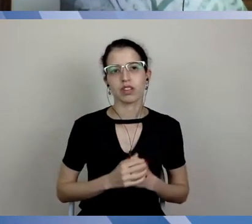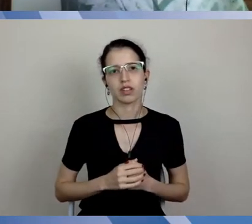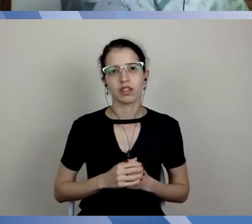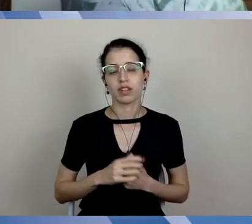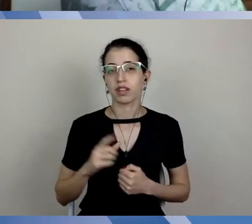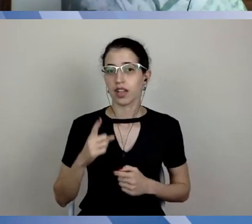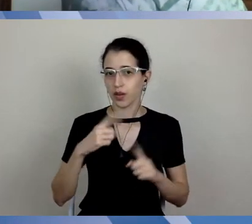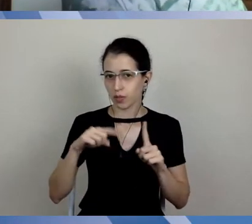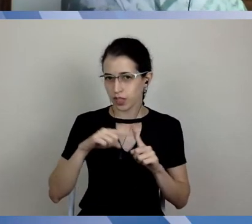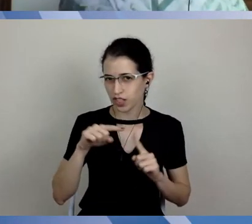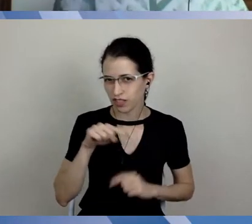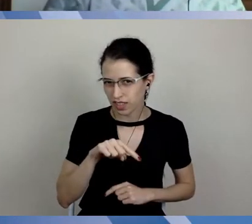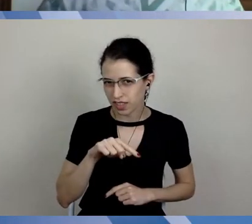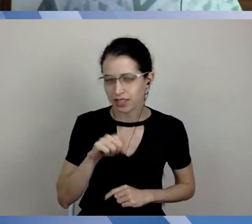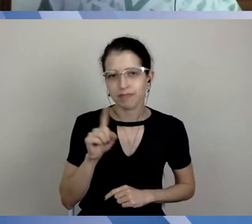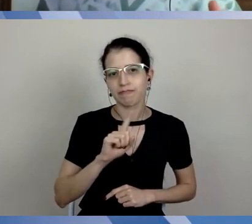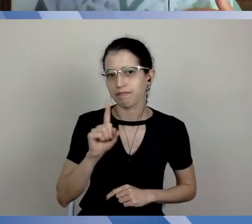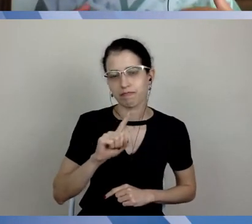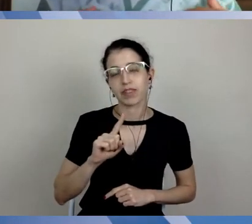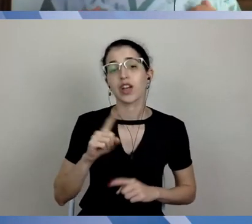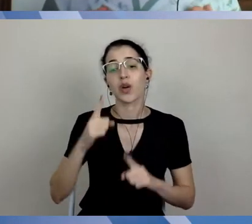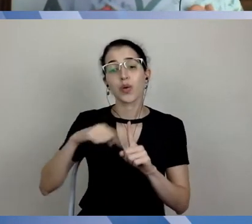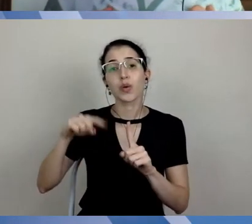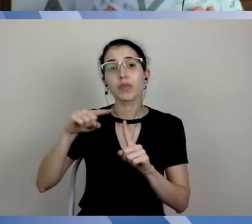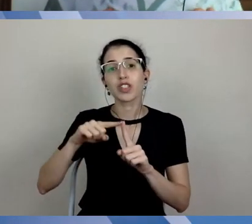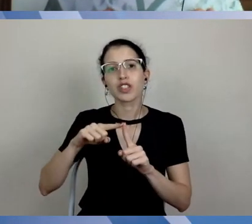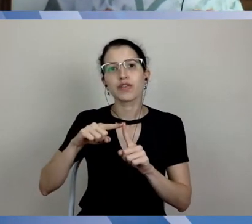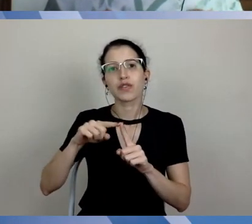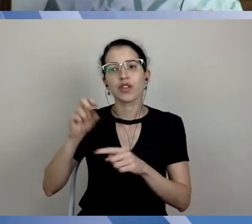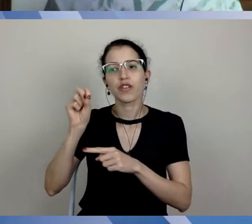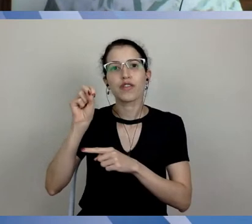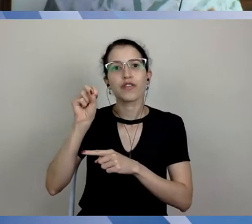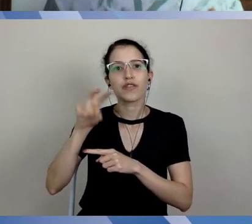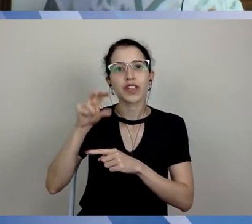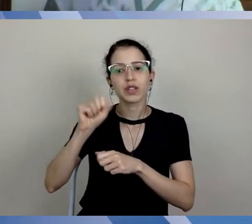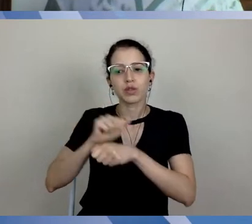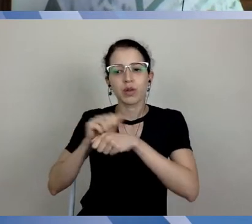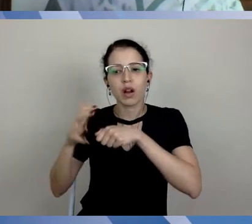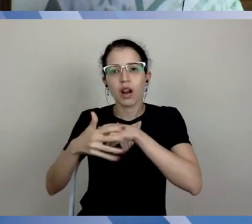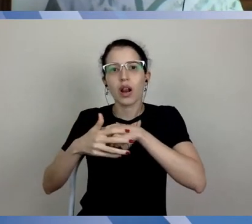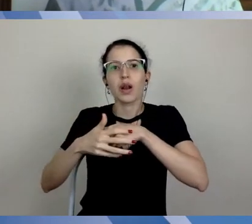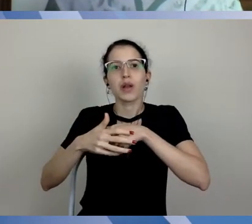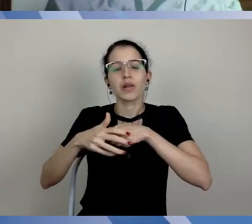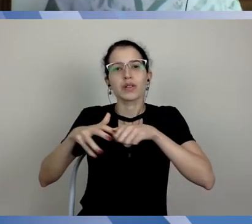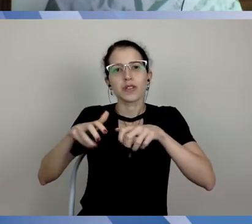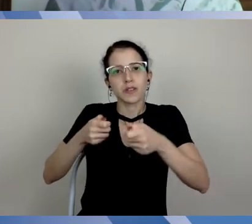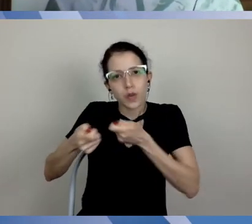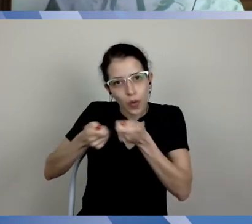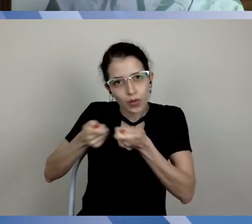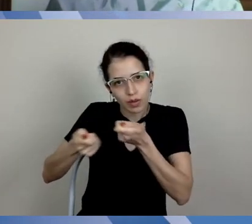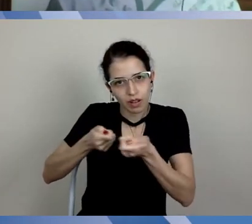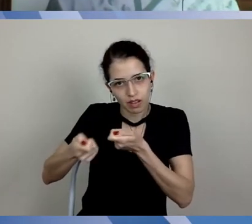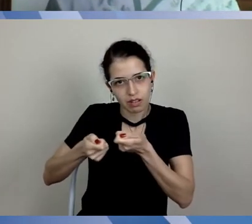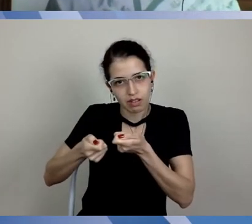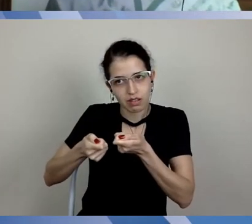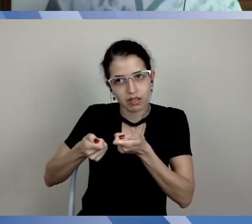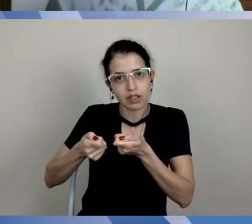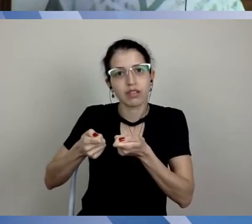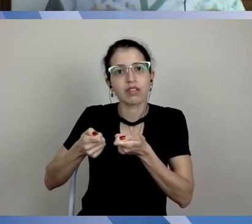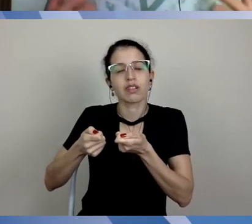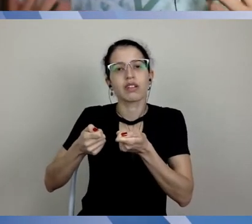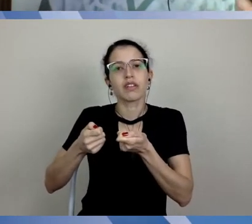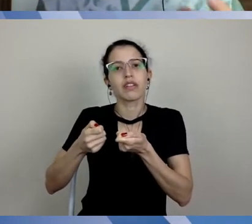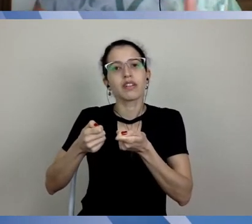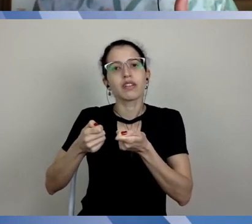transmissão comunitária do vírus. Então, a depender da categoria a que eu pertenço, se eu vou vacinado, essa contribuição não vai acontecer.